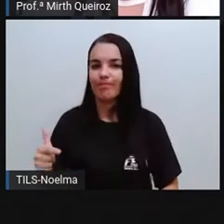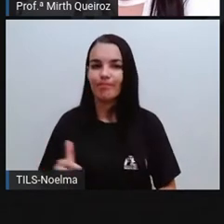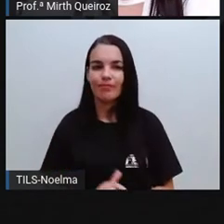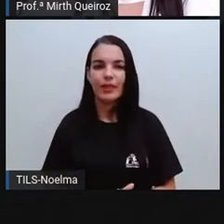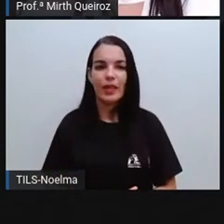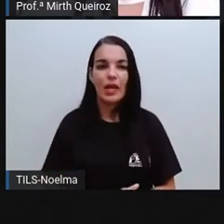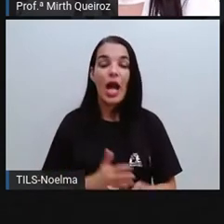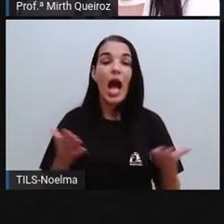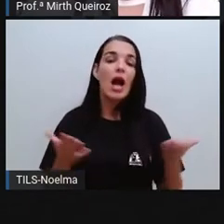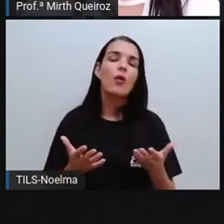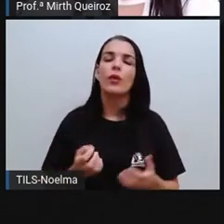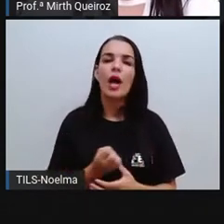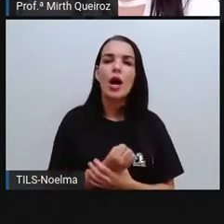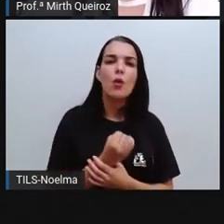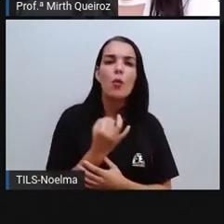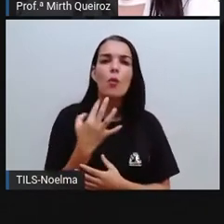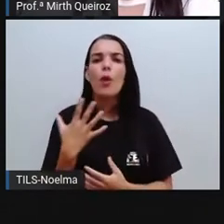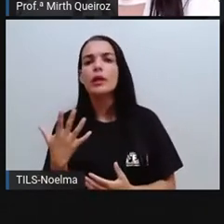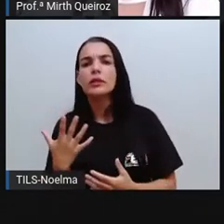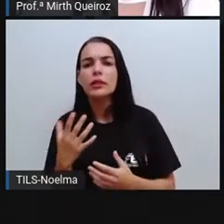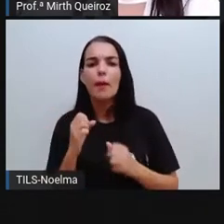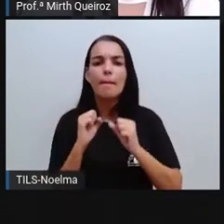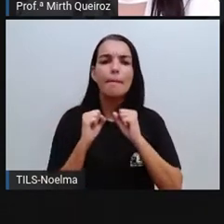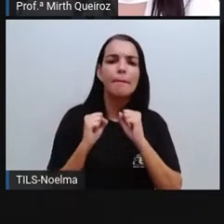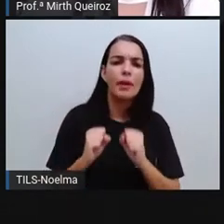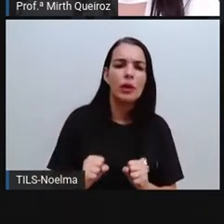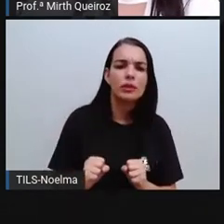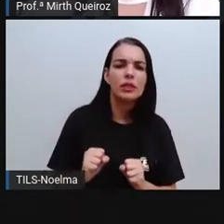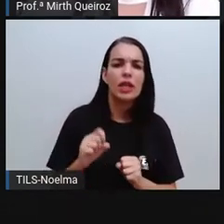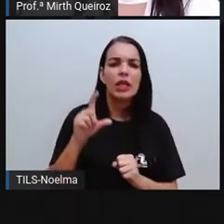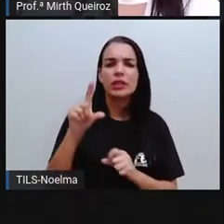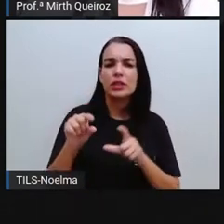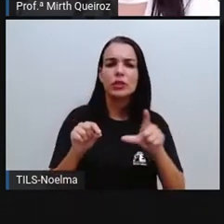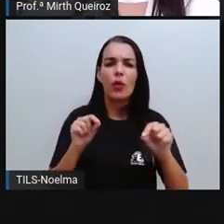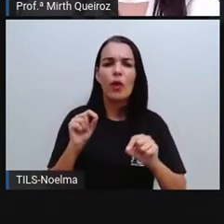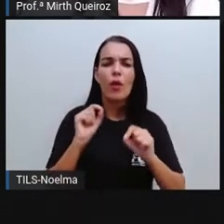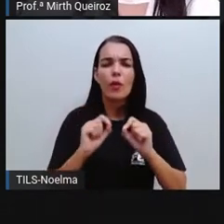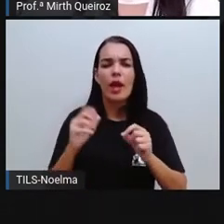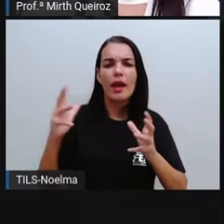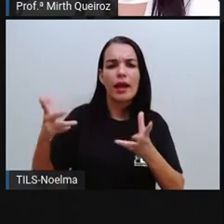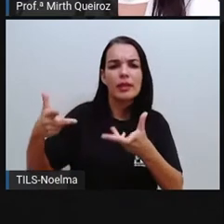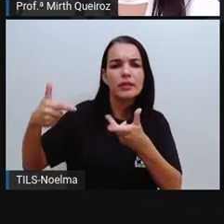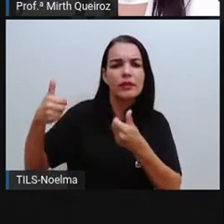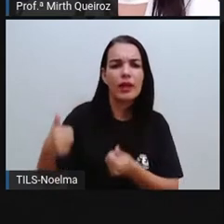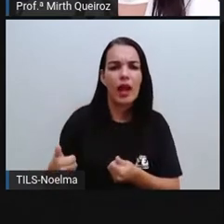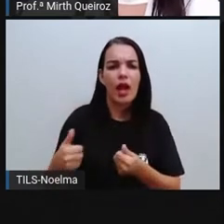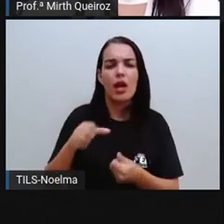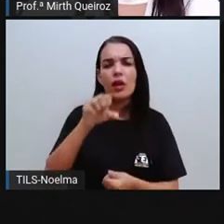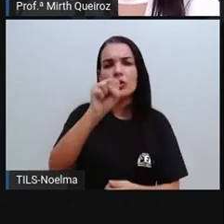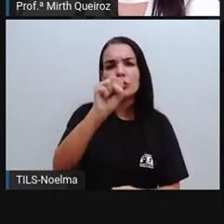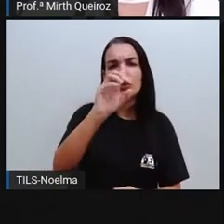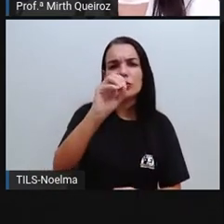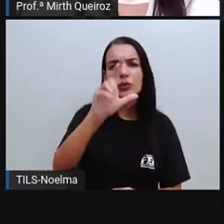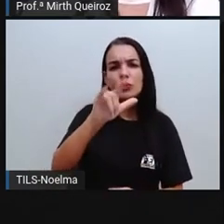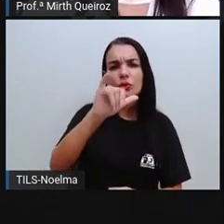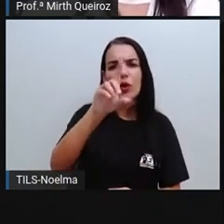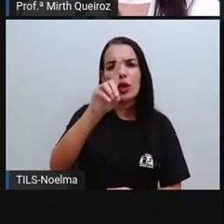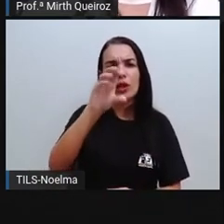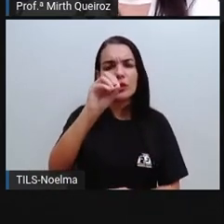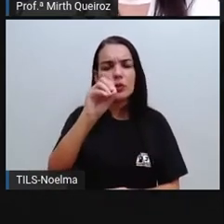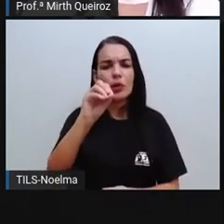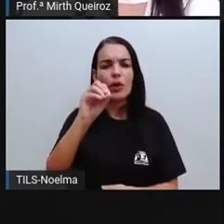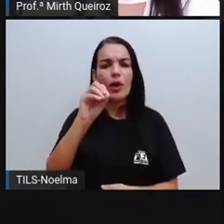critérios podem ser estabelecidos para classificar um sólido geométrico em